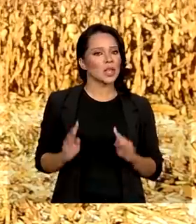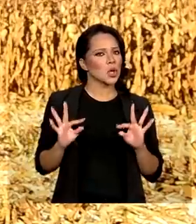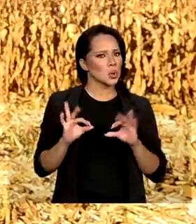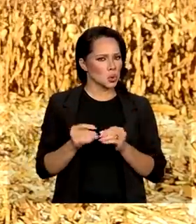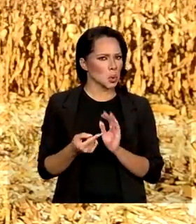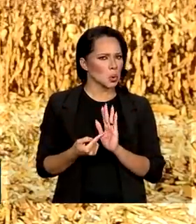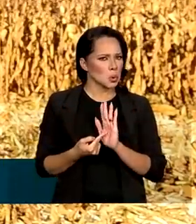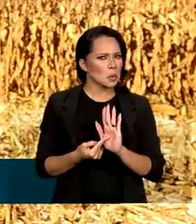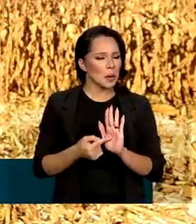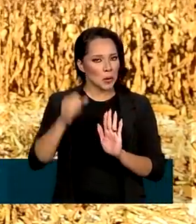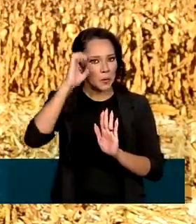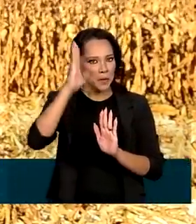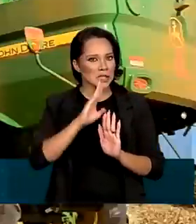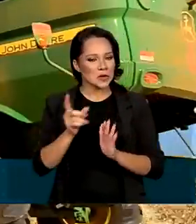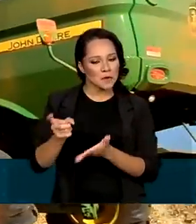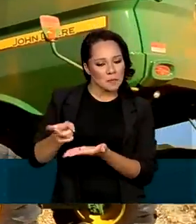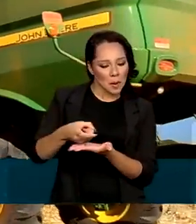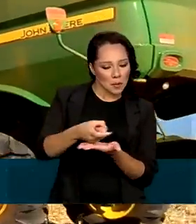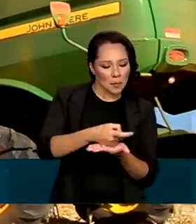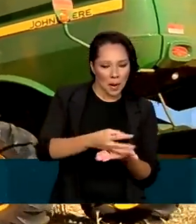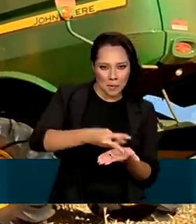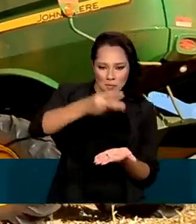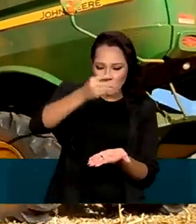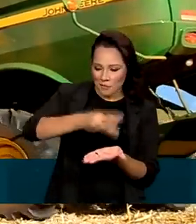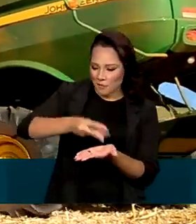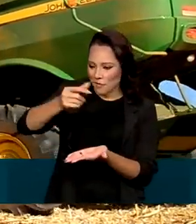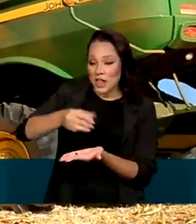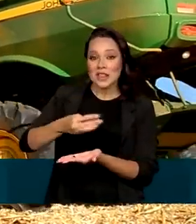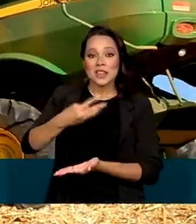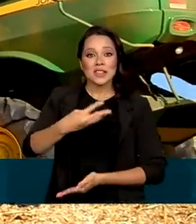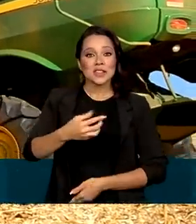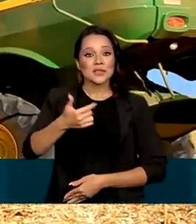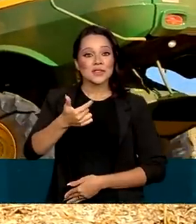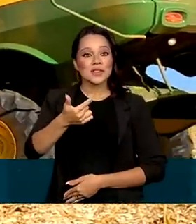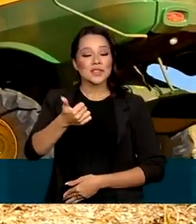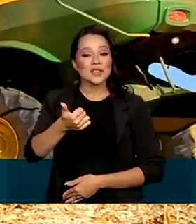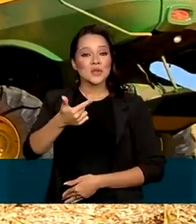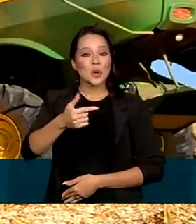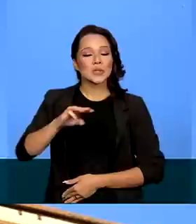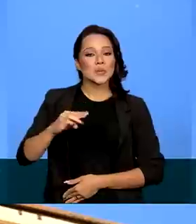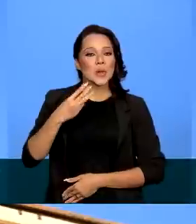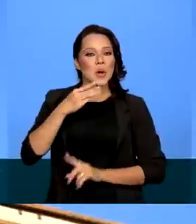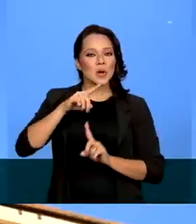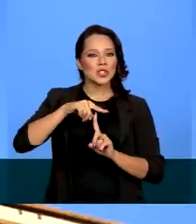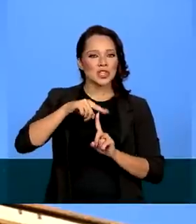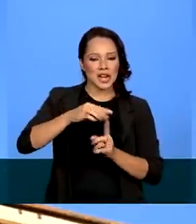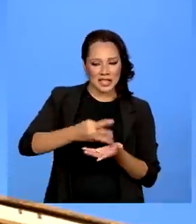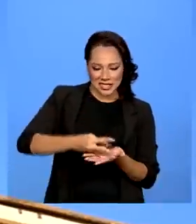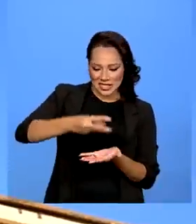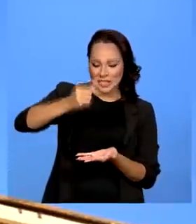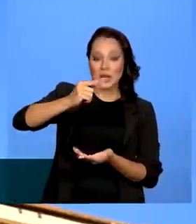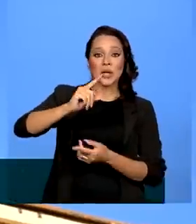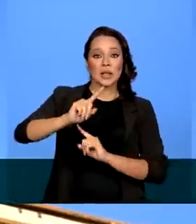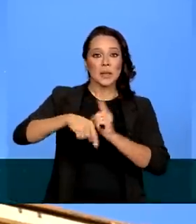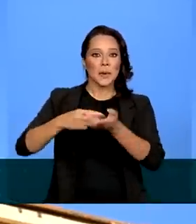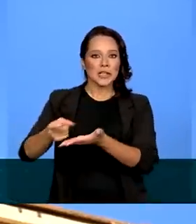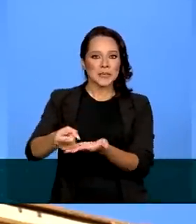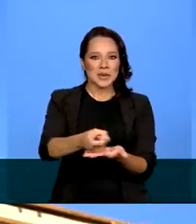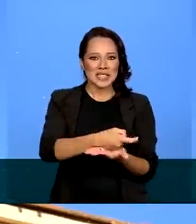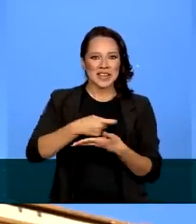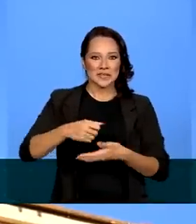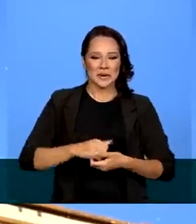indica que o Brasil deverá colher mais de 312 milhões de toneladas de grãos na próxima safra,